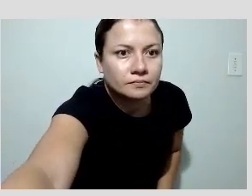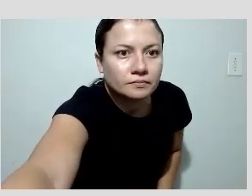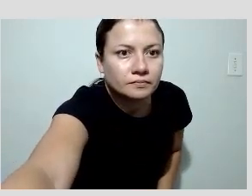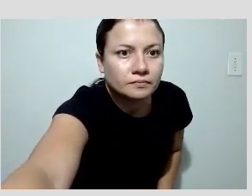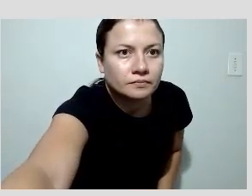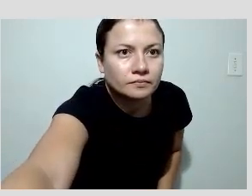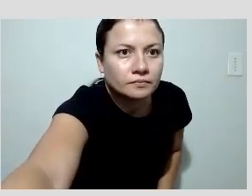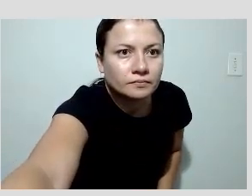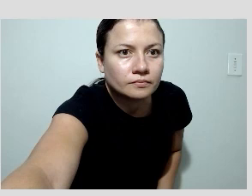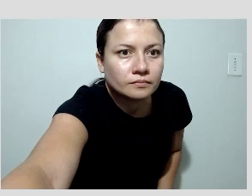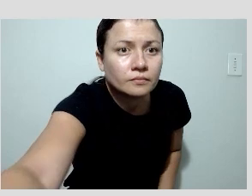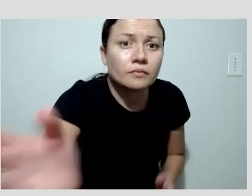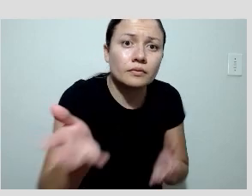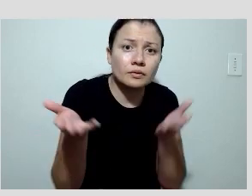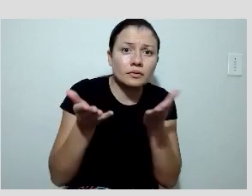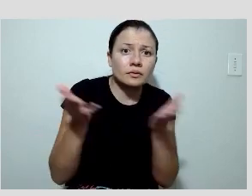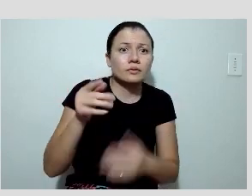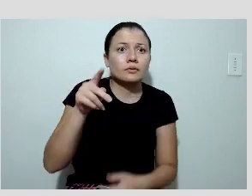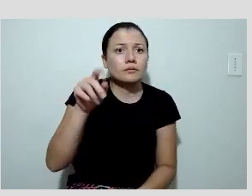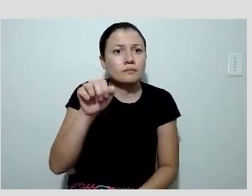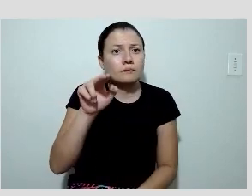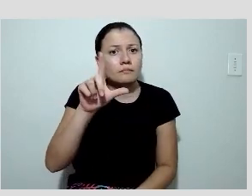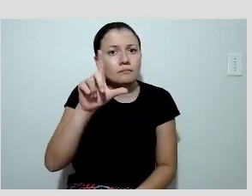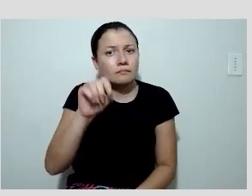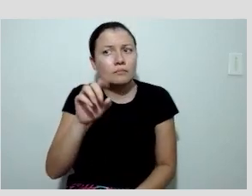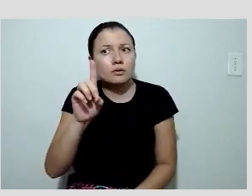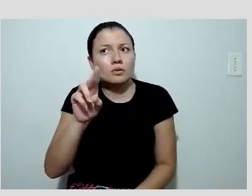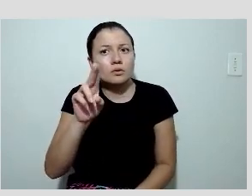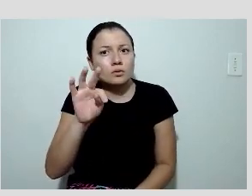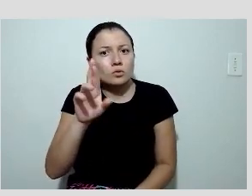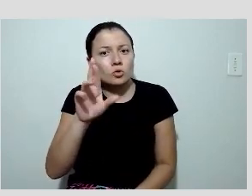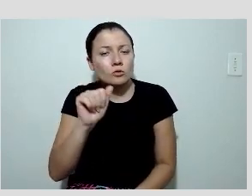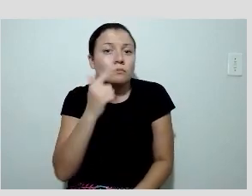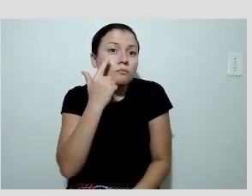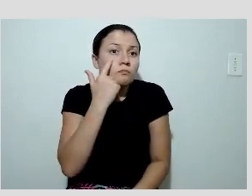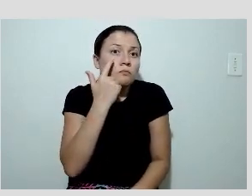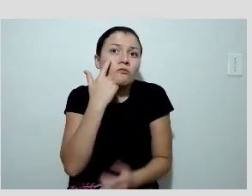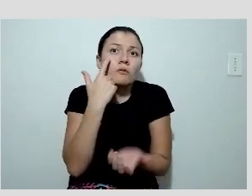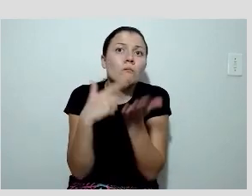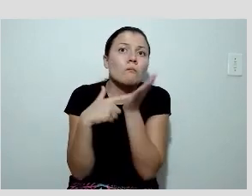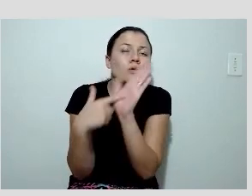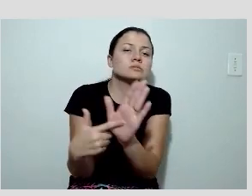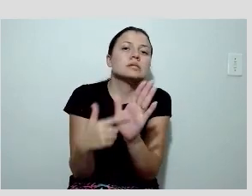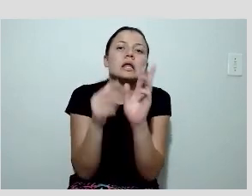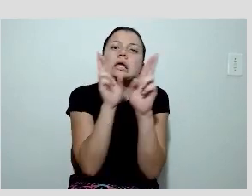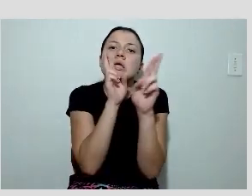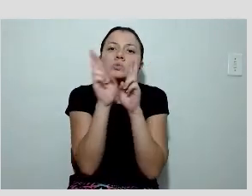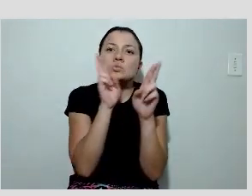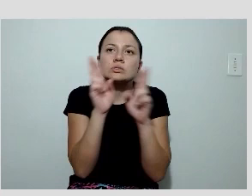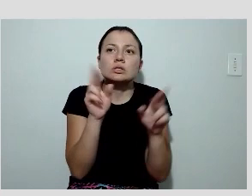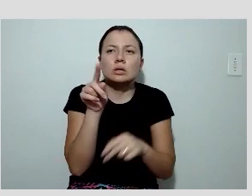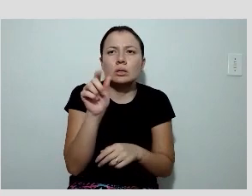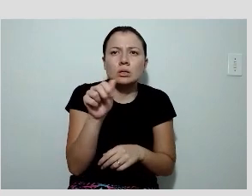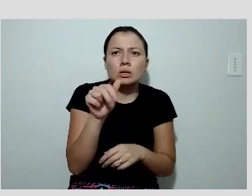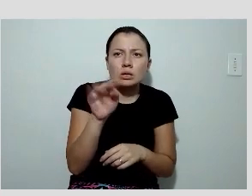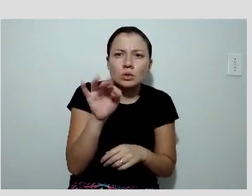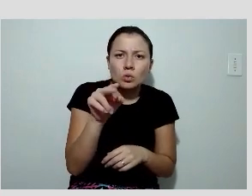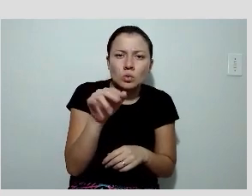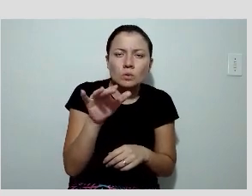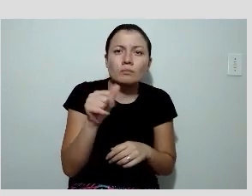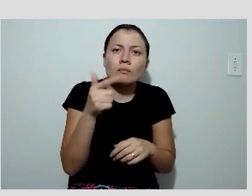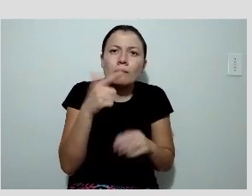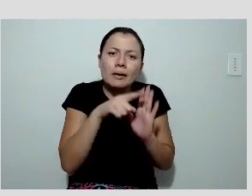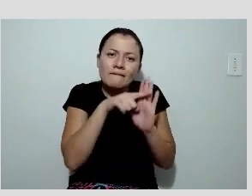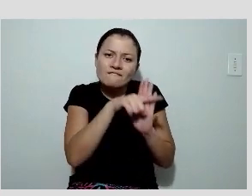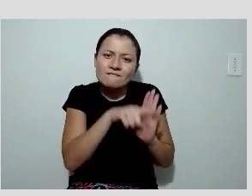Paulo Dutra para falar um pouquinho como que a gente vai juntar, então, o resultado dessa anatomia com o resultado da cintilografia e da